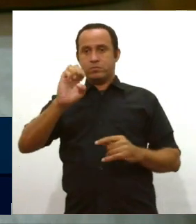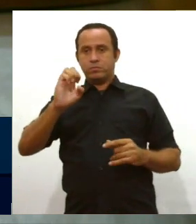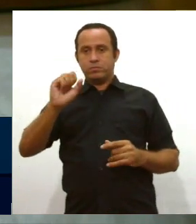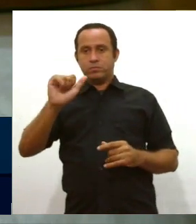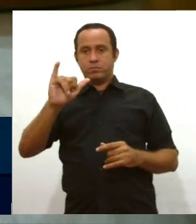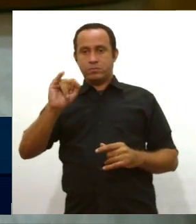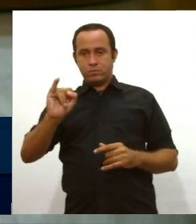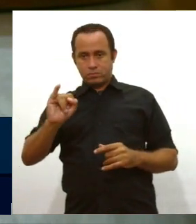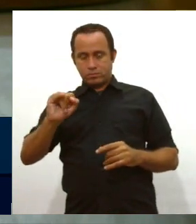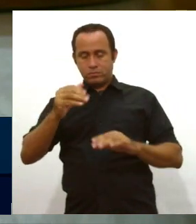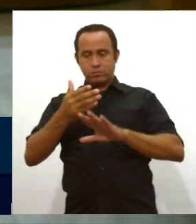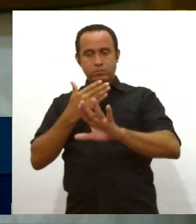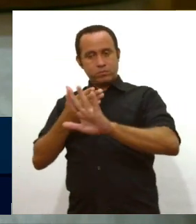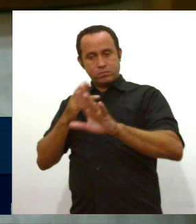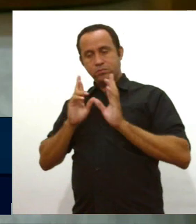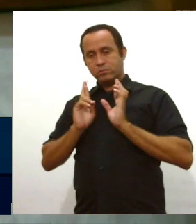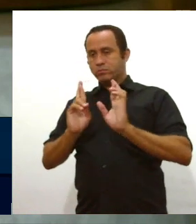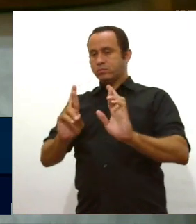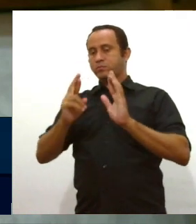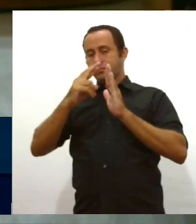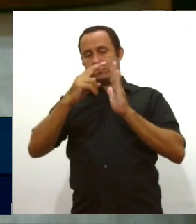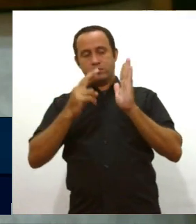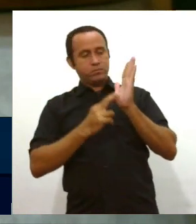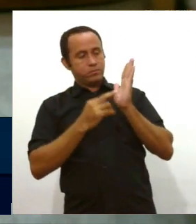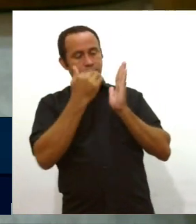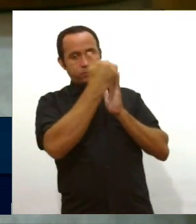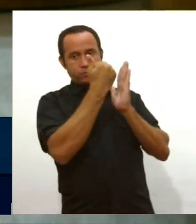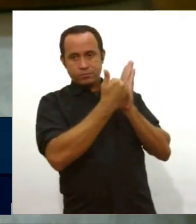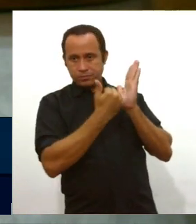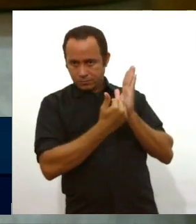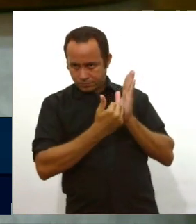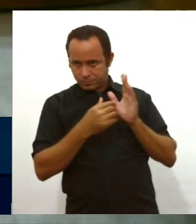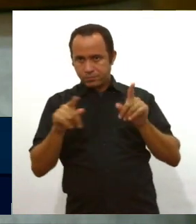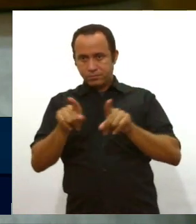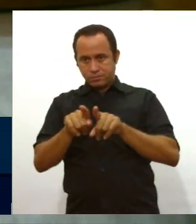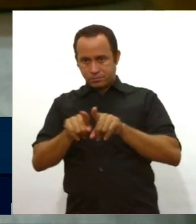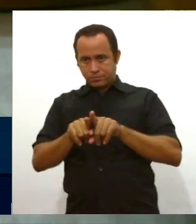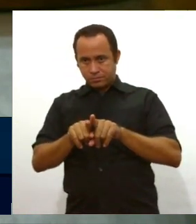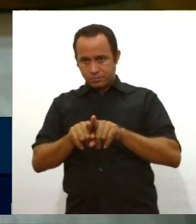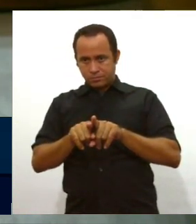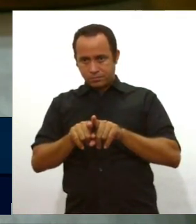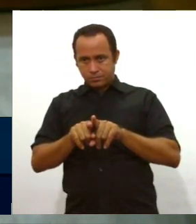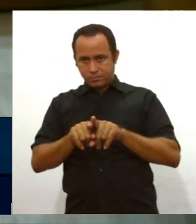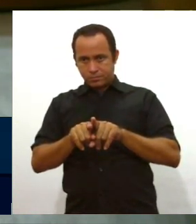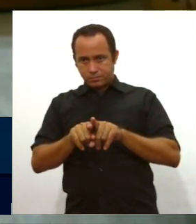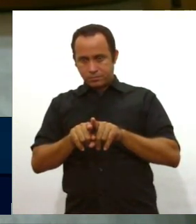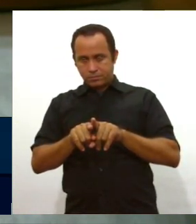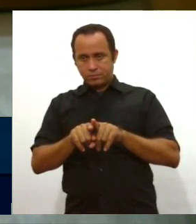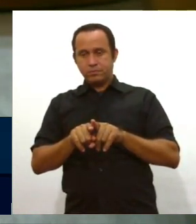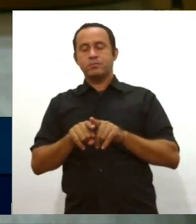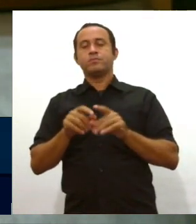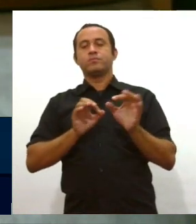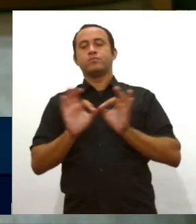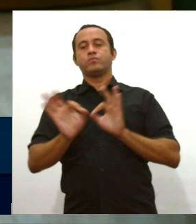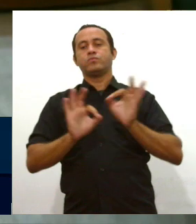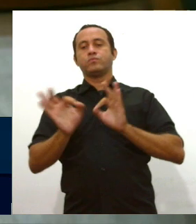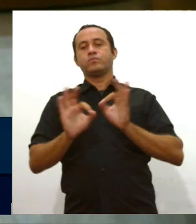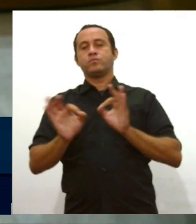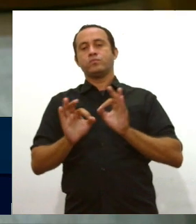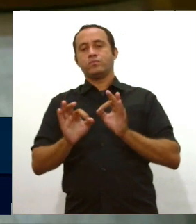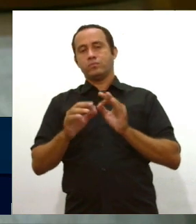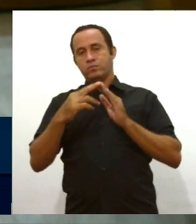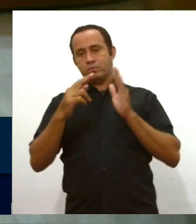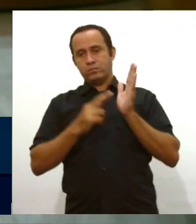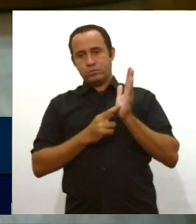de distanciamento, todas as normas sanitárias, o protocolo que foi confeccionado pela Secretaria de Estado da Saúde,